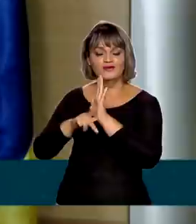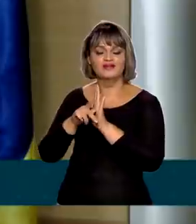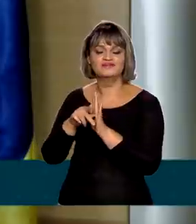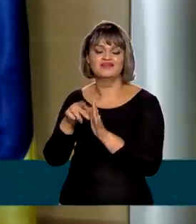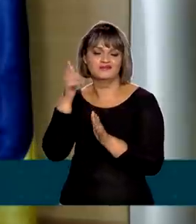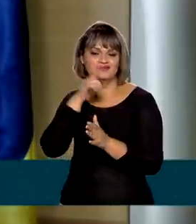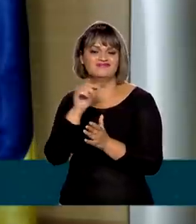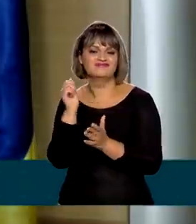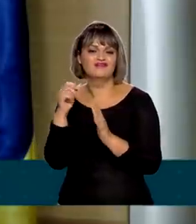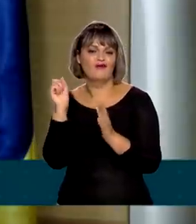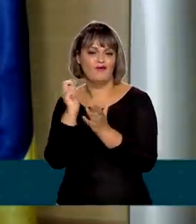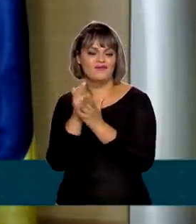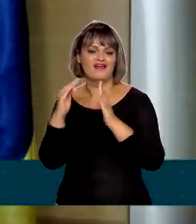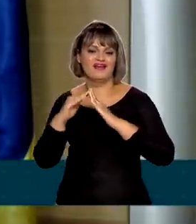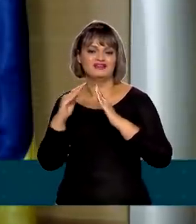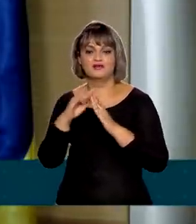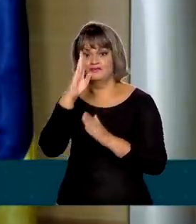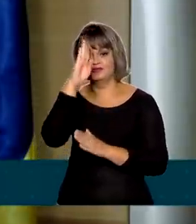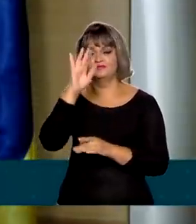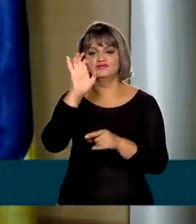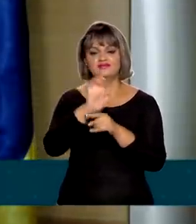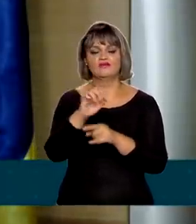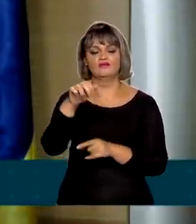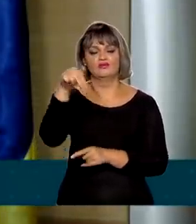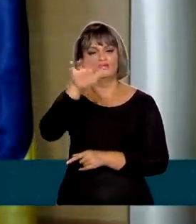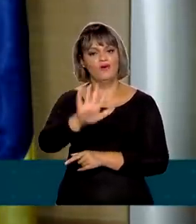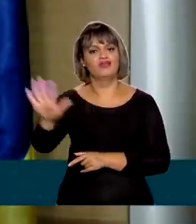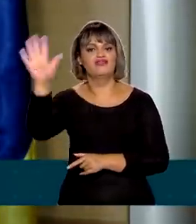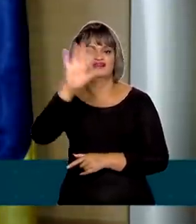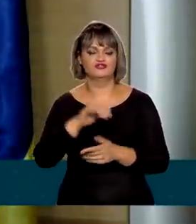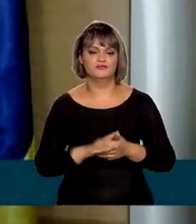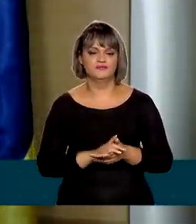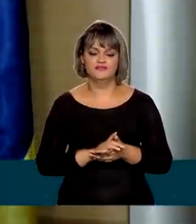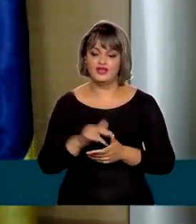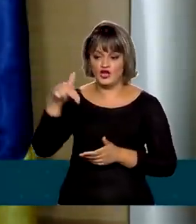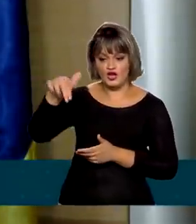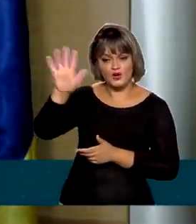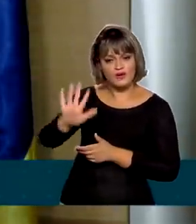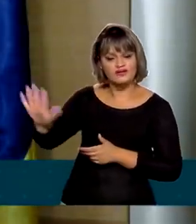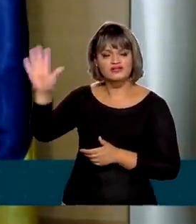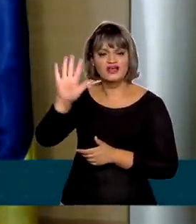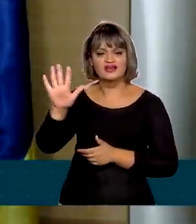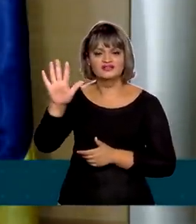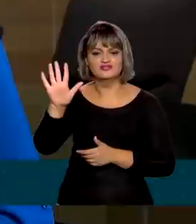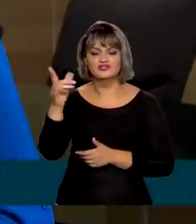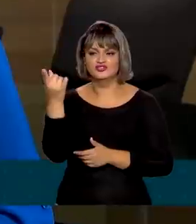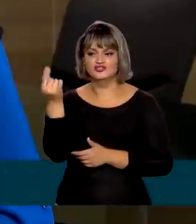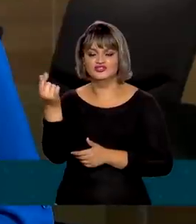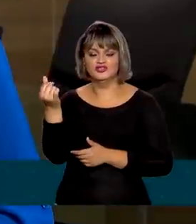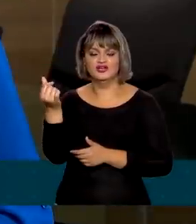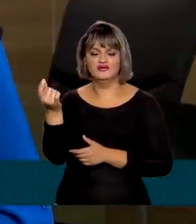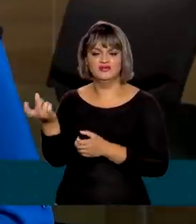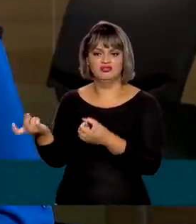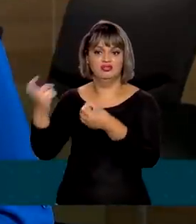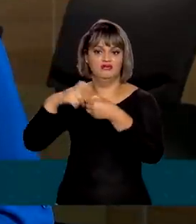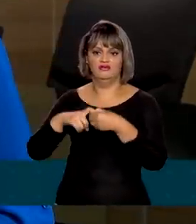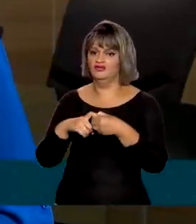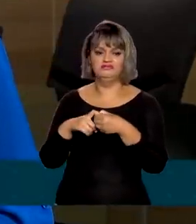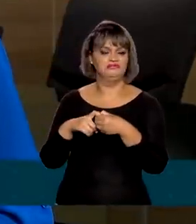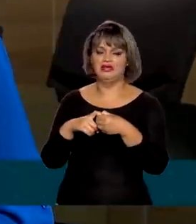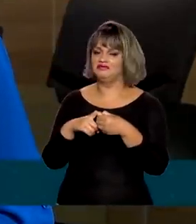do Brasil, em especial o Nordeste brasileiro. Pela primeira vez, Nordeste, por exemplo, não devolveu recursos, devolveu muito pouco recursos.